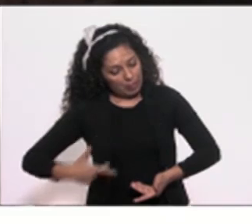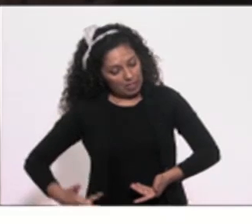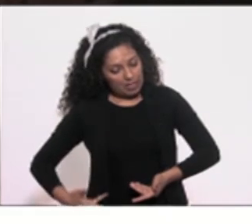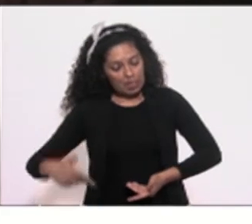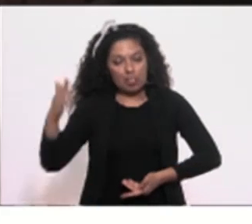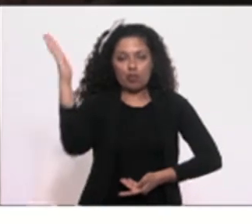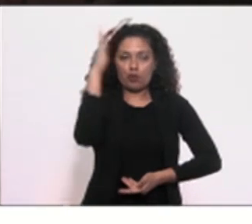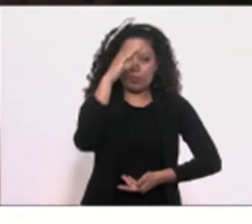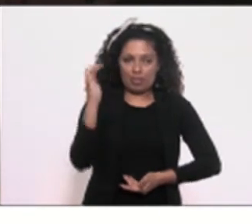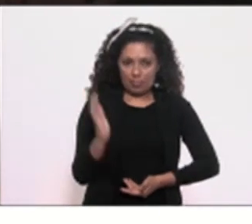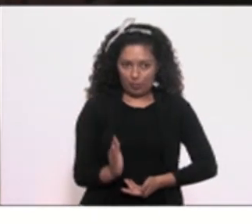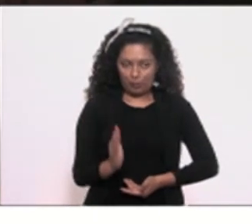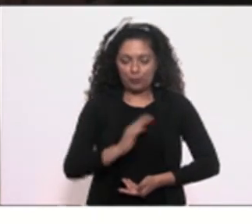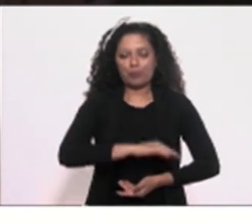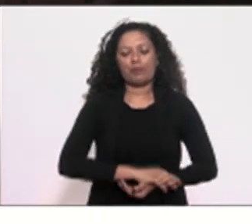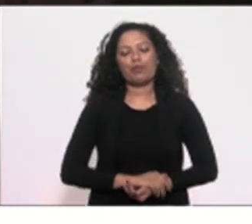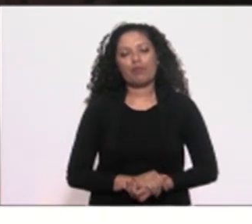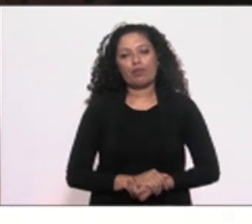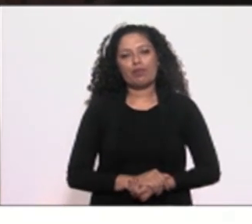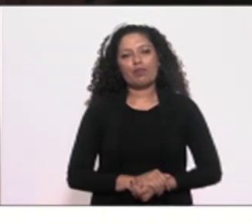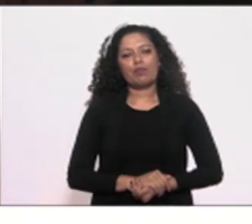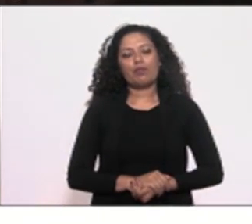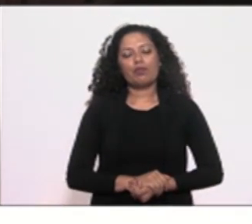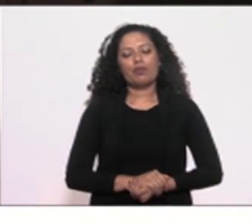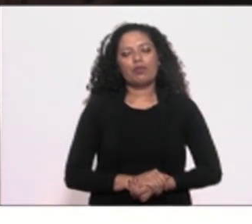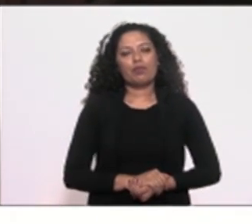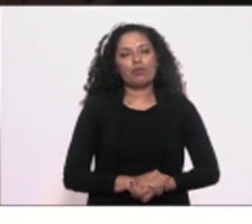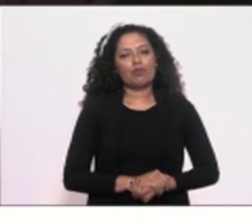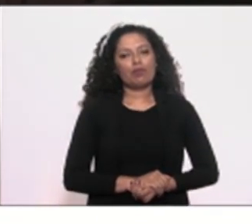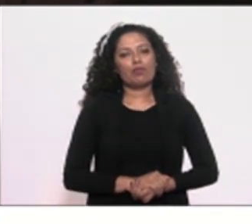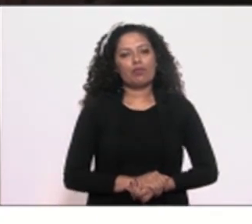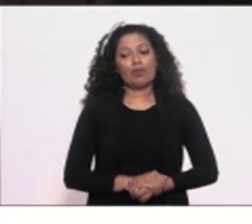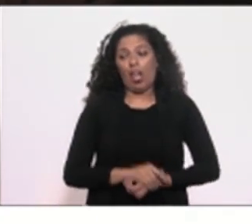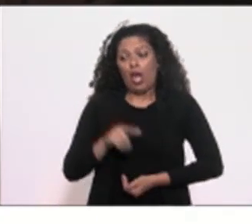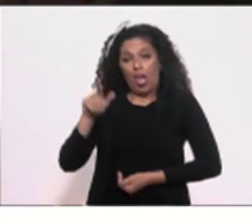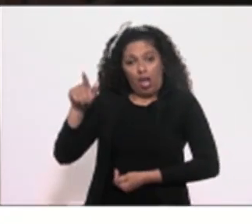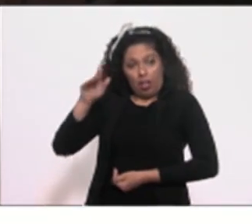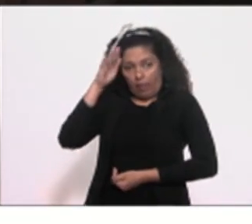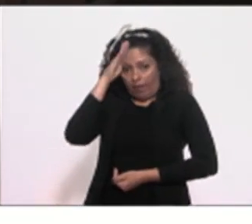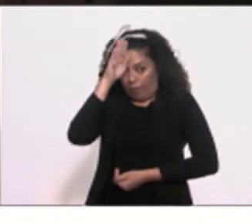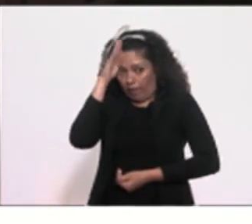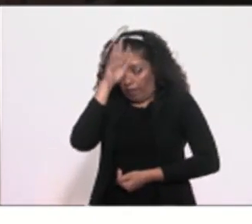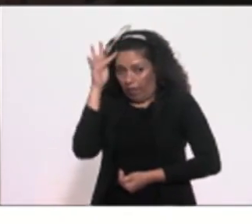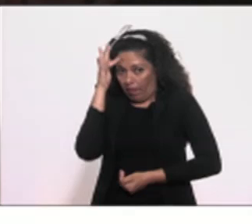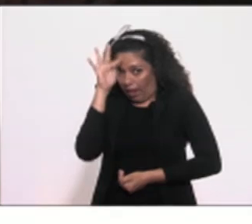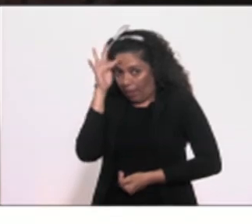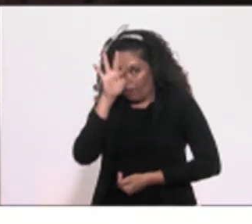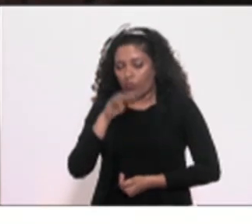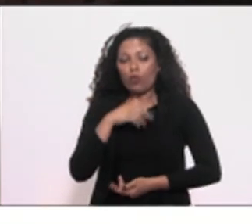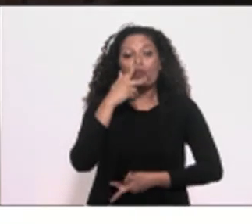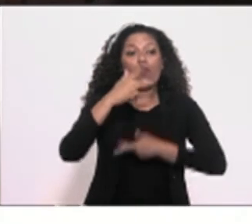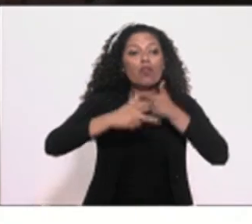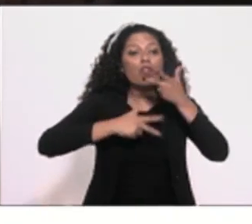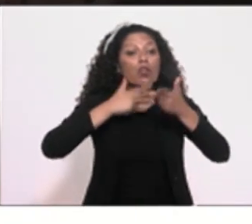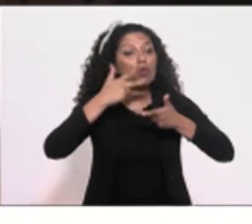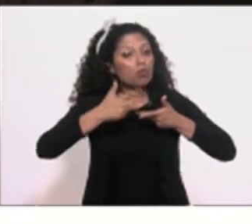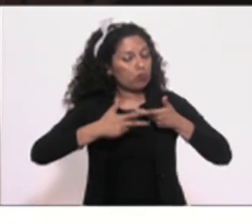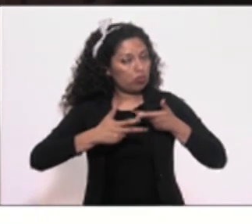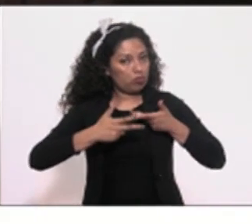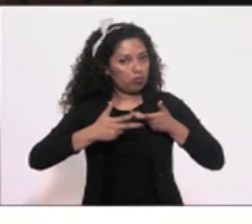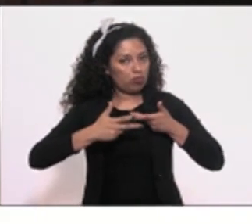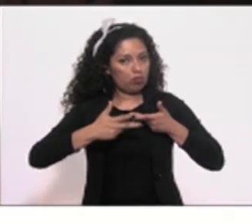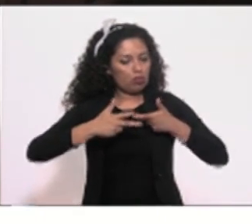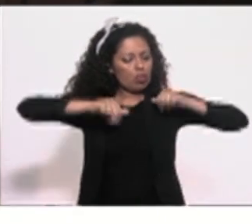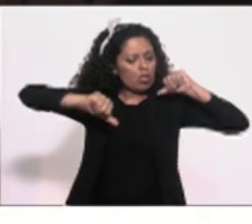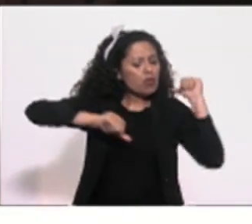da República, que afirmou que as